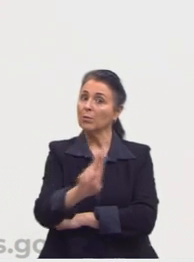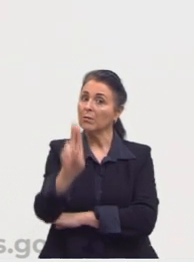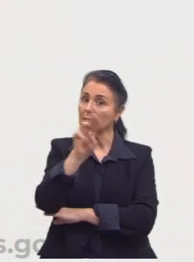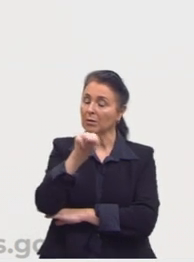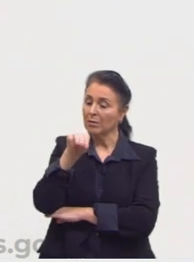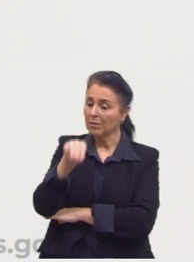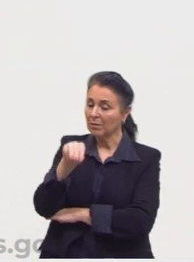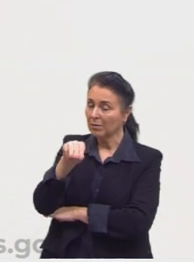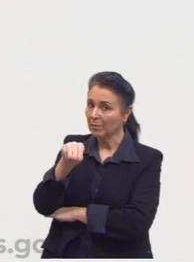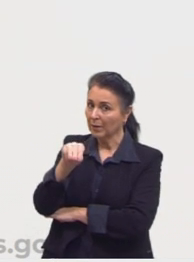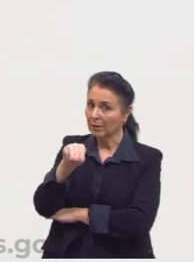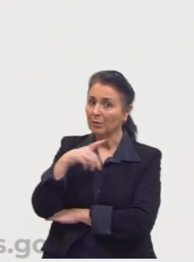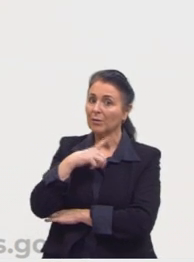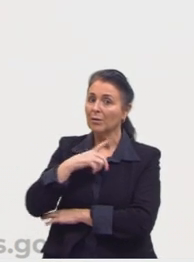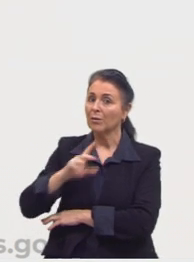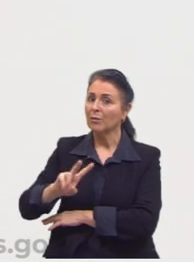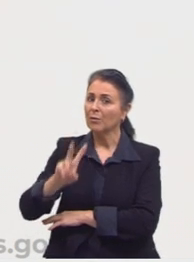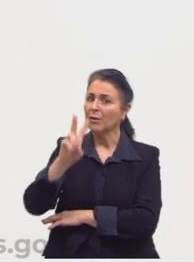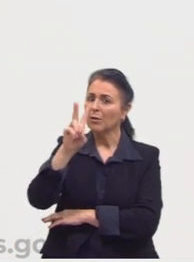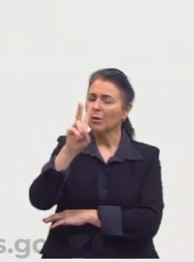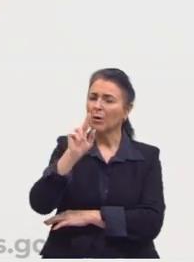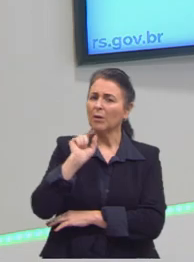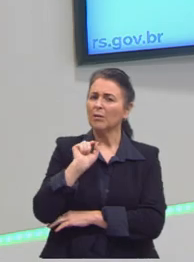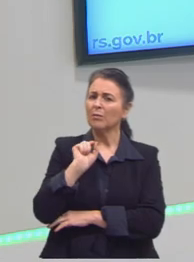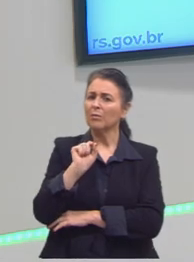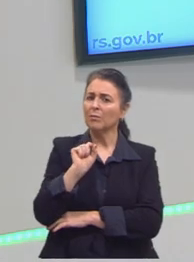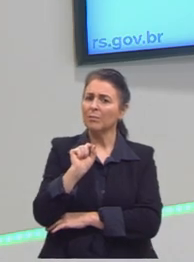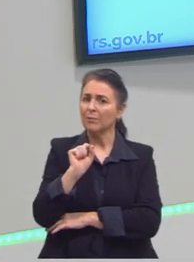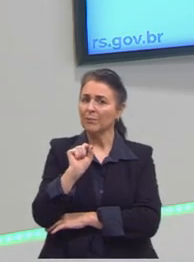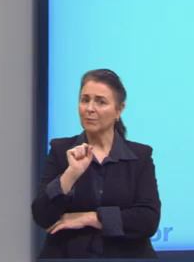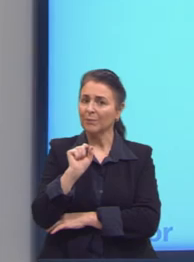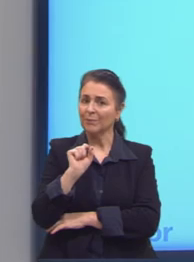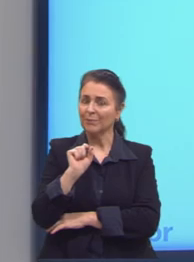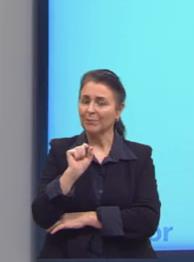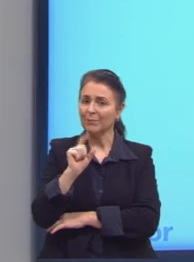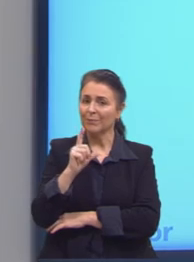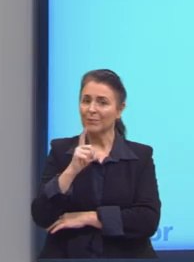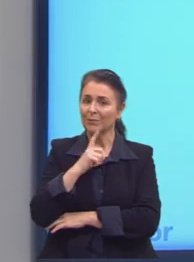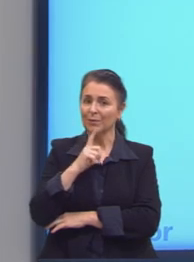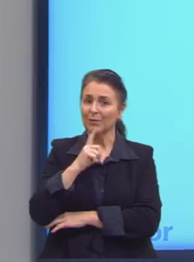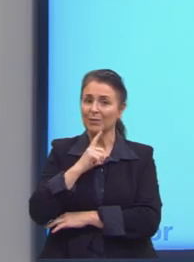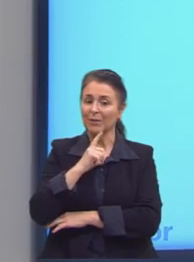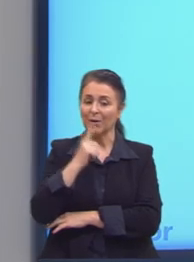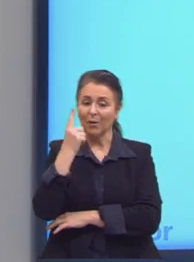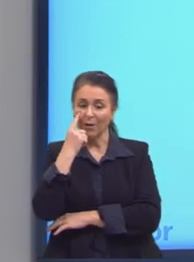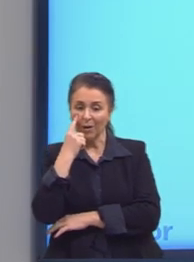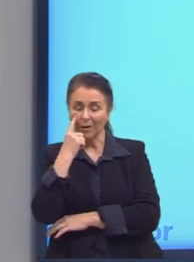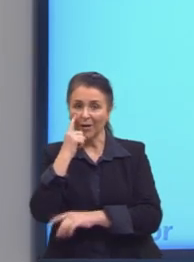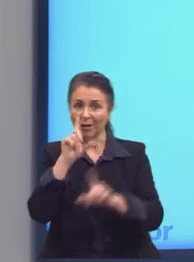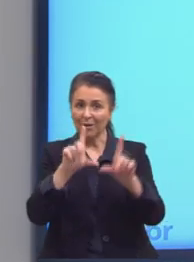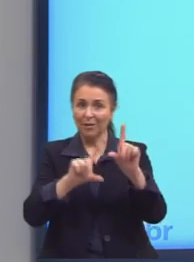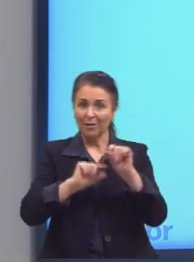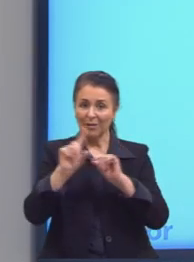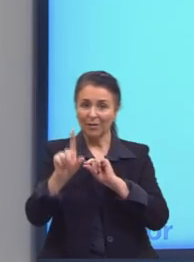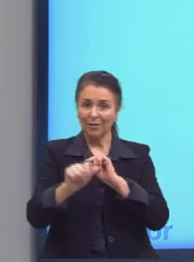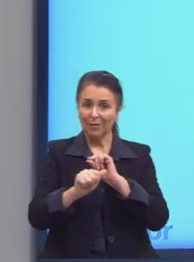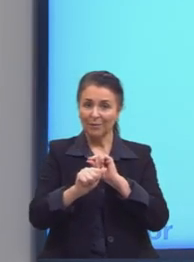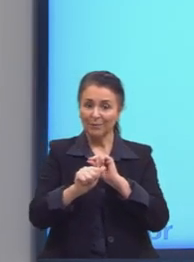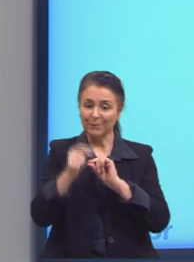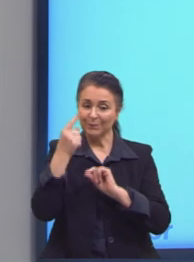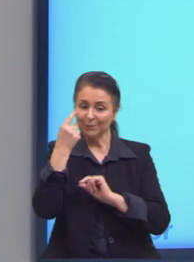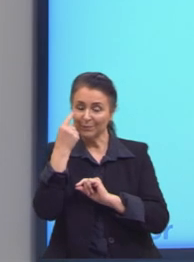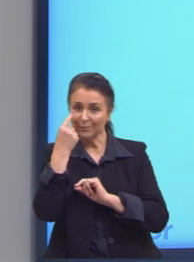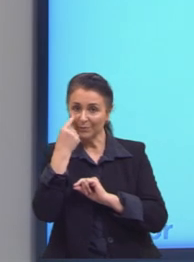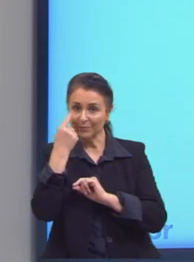o valor compreendido entre. Bom, nós temos aqui as nossas alternativas, tá? Mas, de